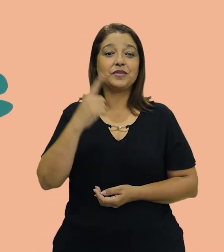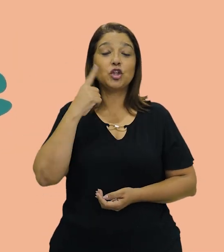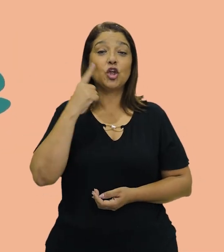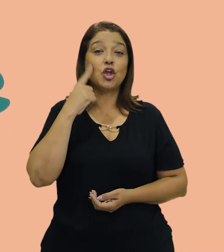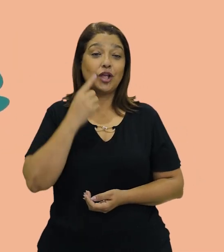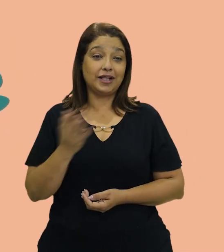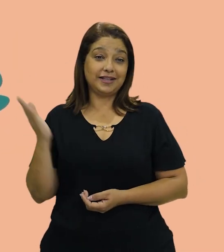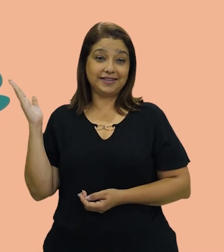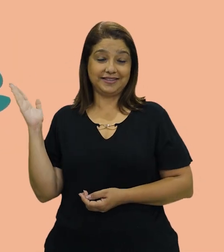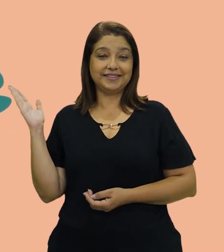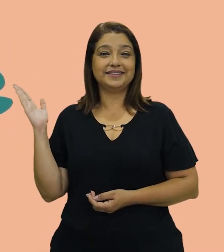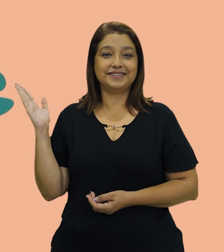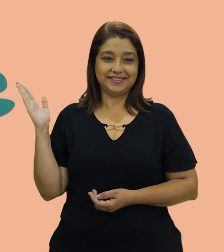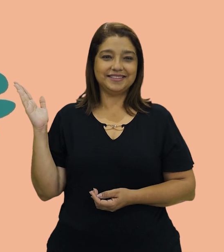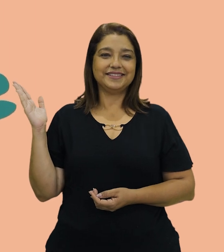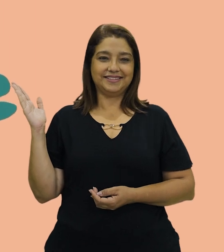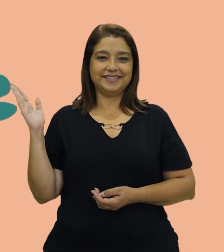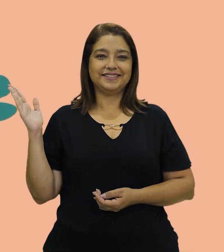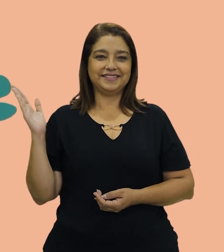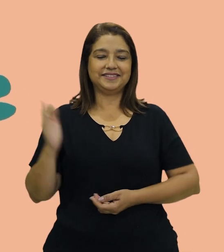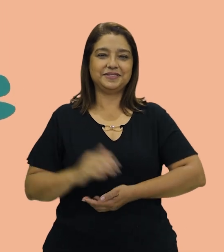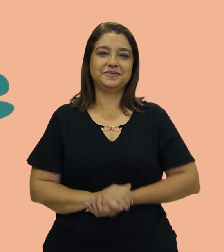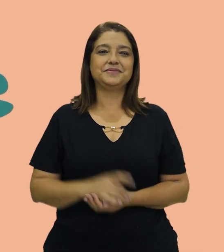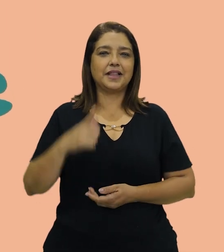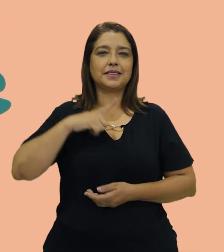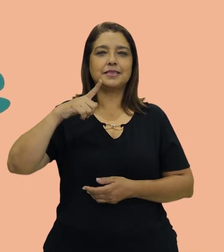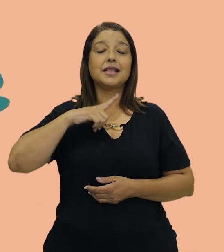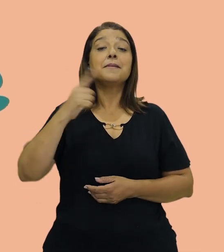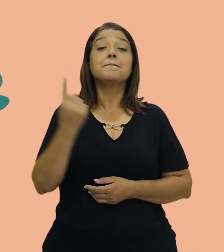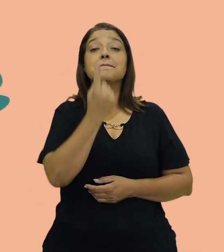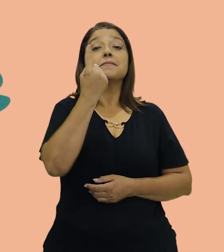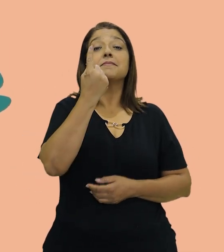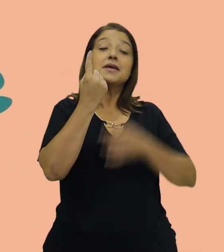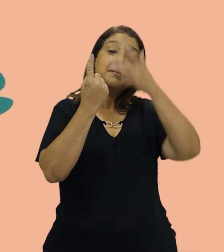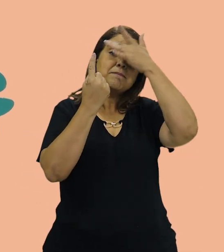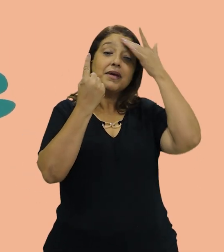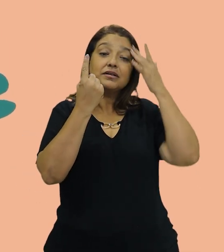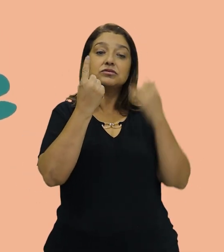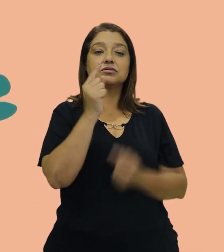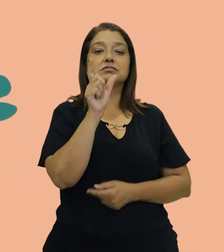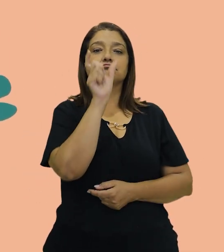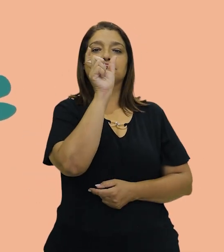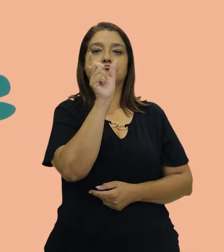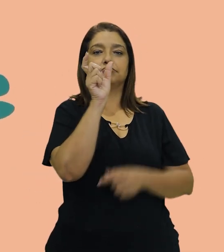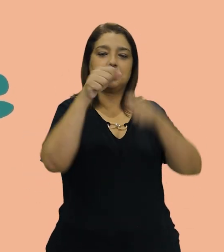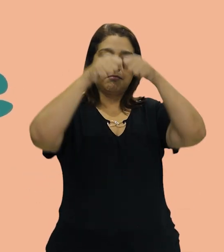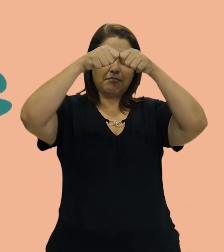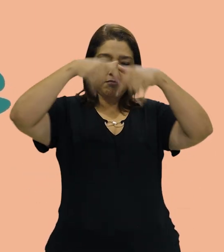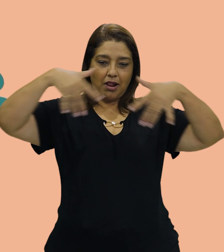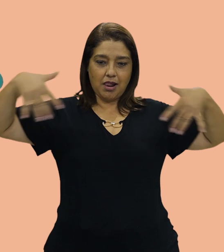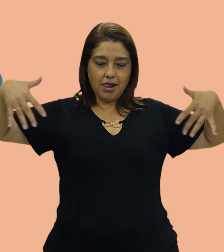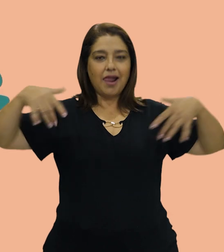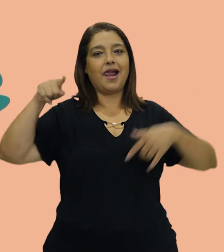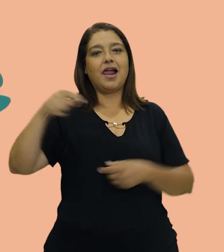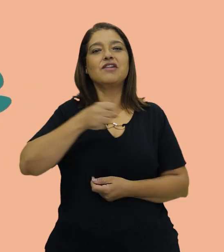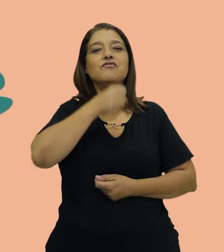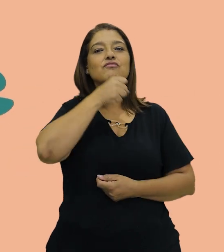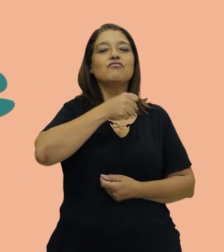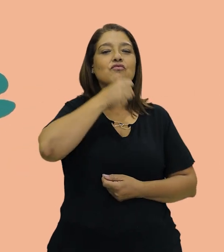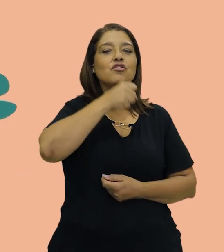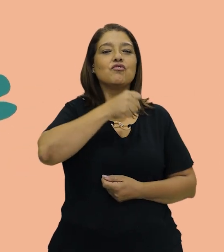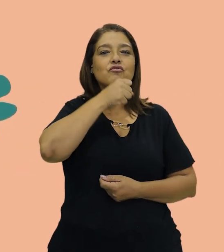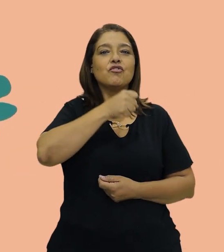topo dessa árvore genealógica. Grandfather. Que é o avô.